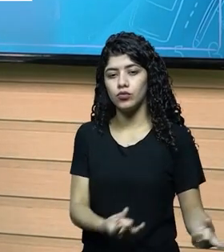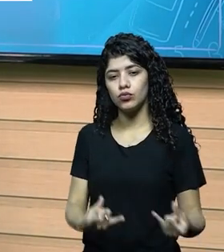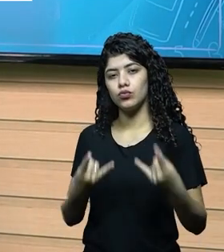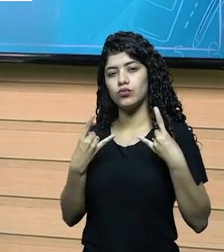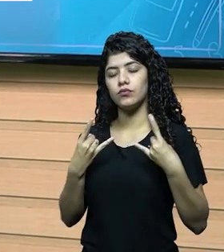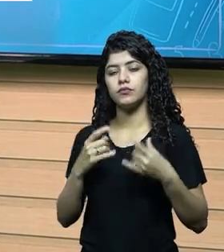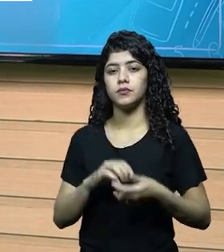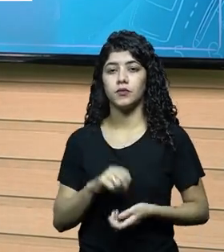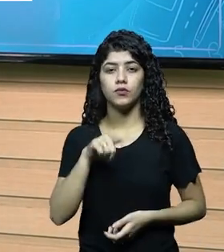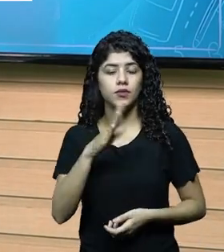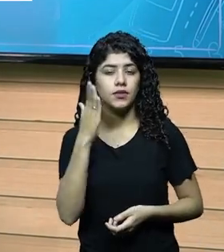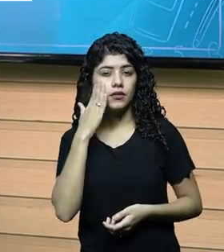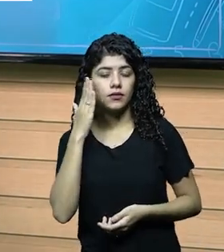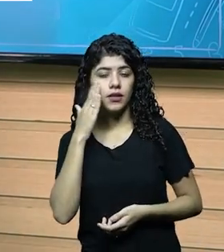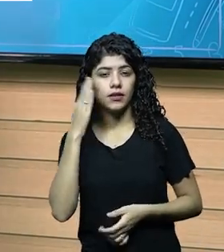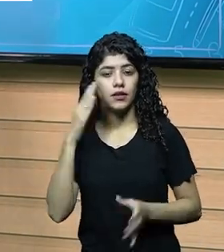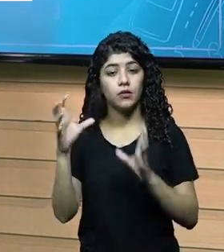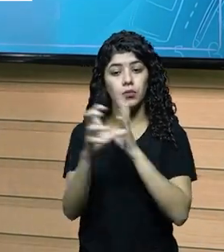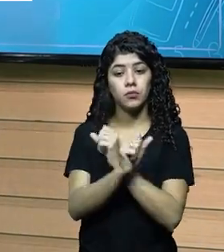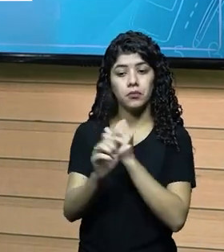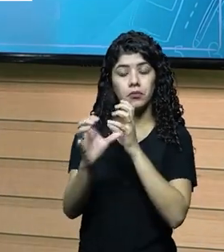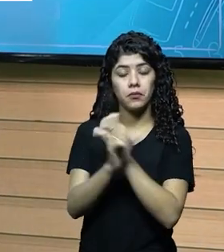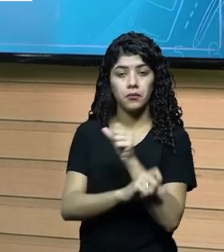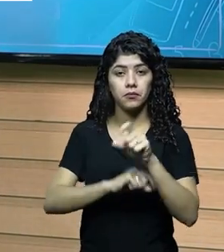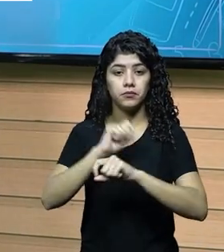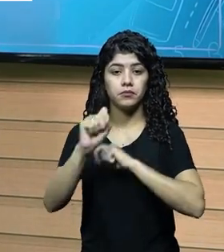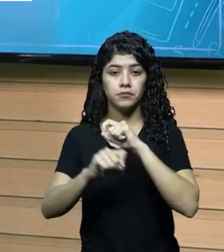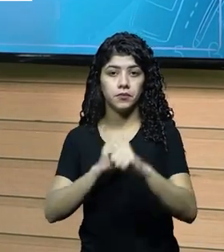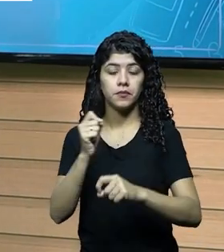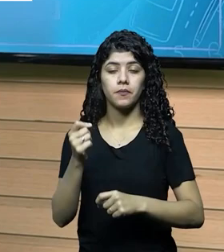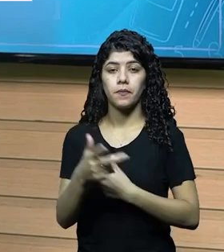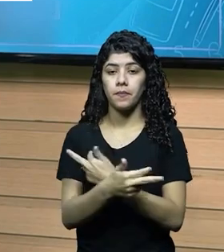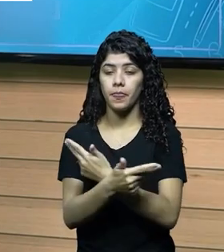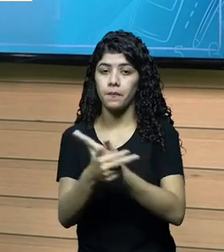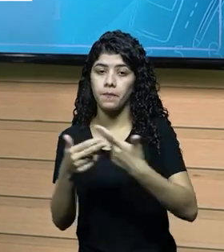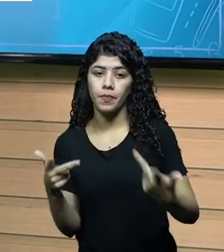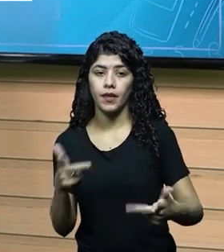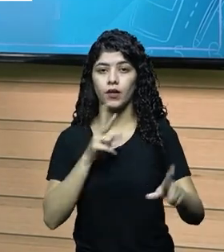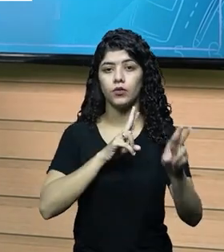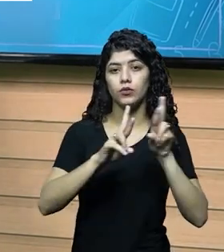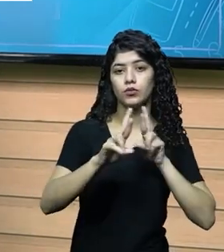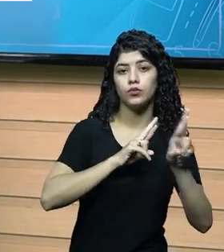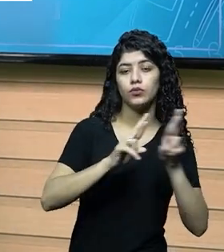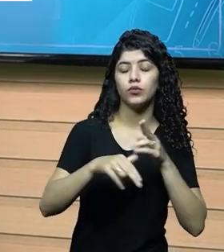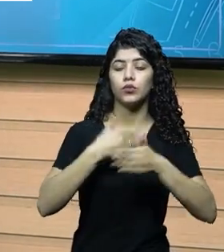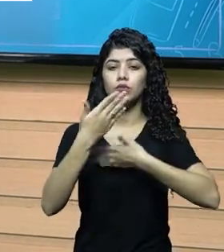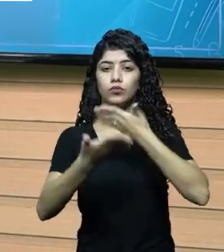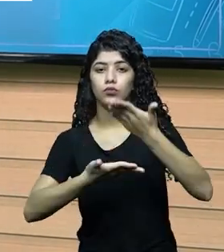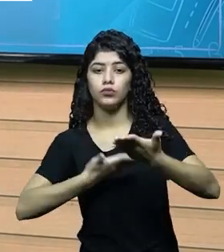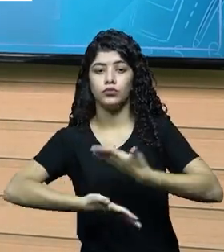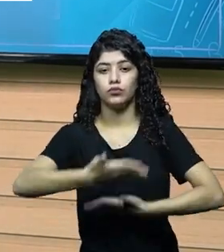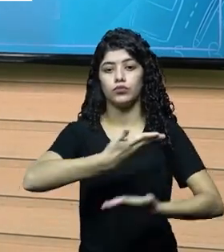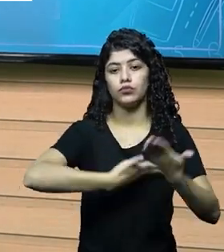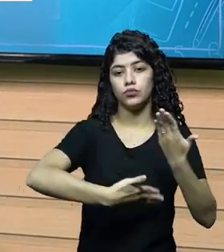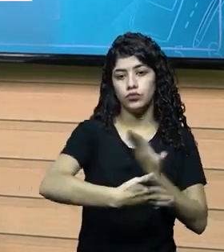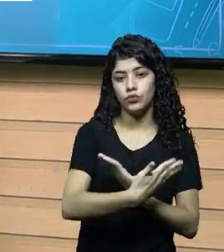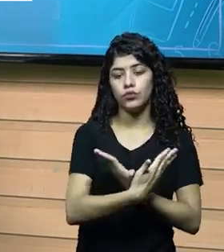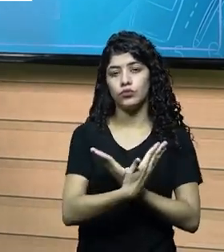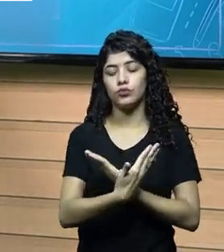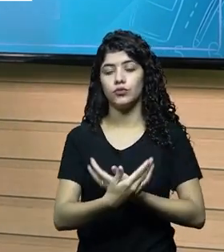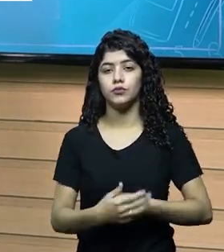atrativa, a partir do momento que você consegue entender a contabilidade, que forma os agentes patrimoniais, eles interagem entre si,